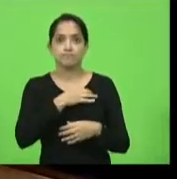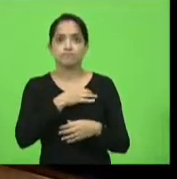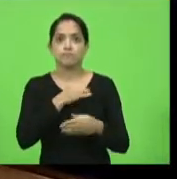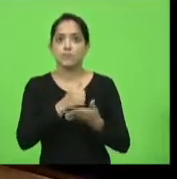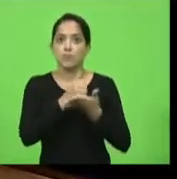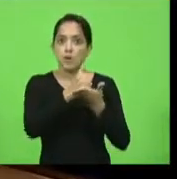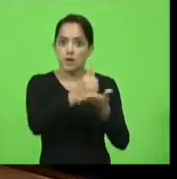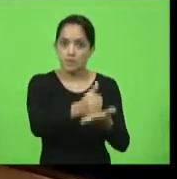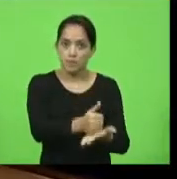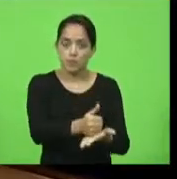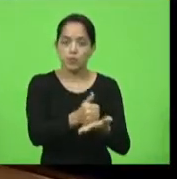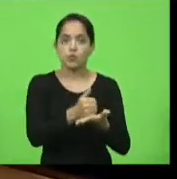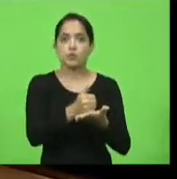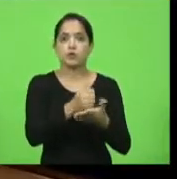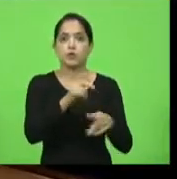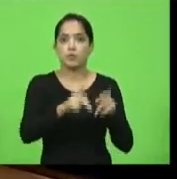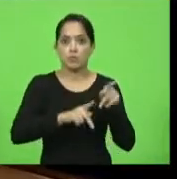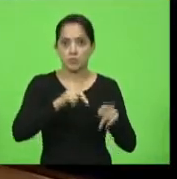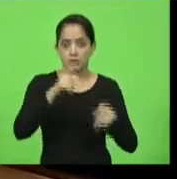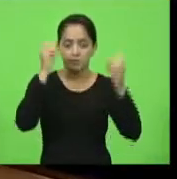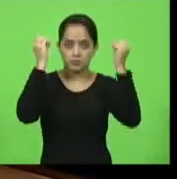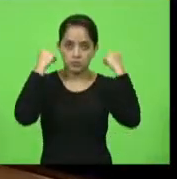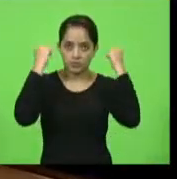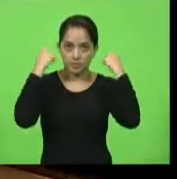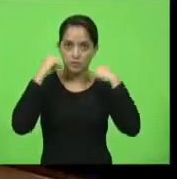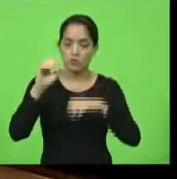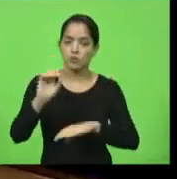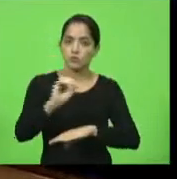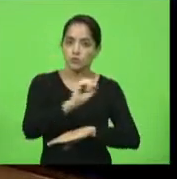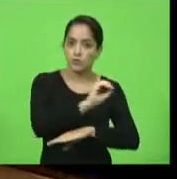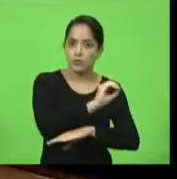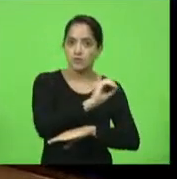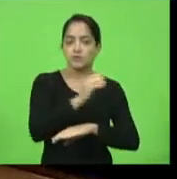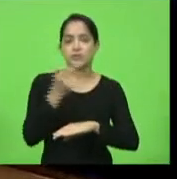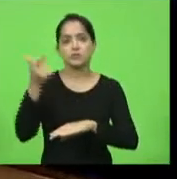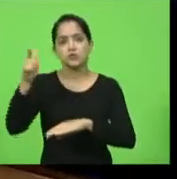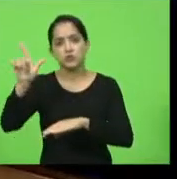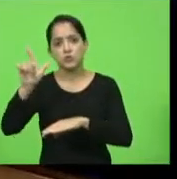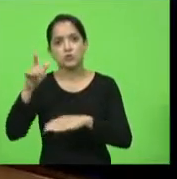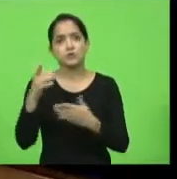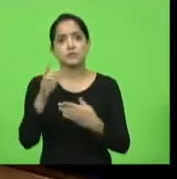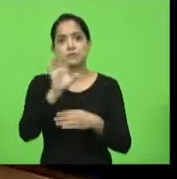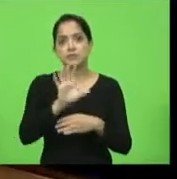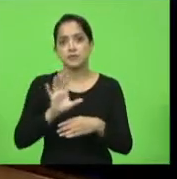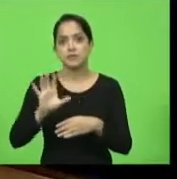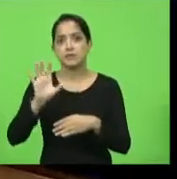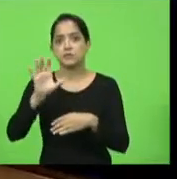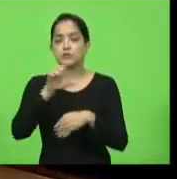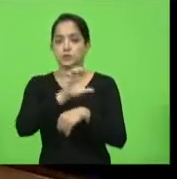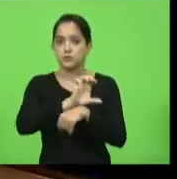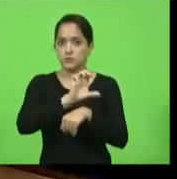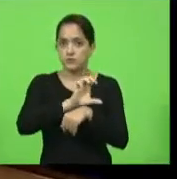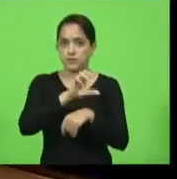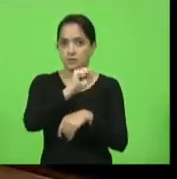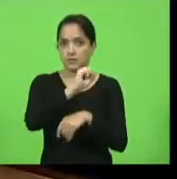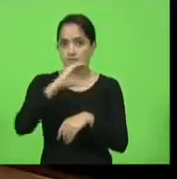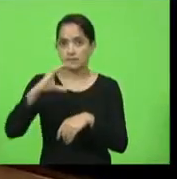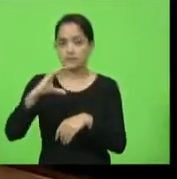povo de Chapecó, do nosso Grande Oeste e também de outras regiões de Santa Catarina